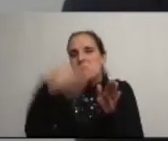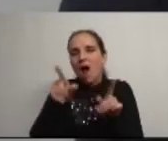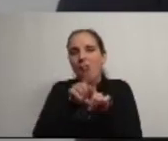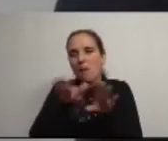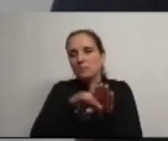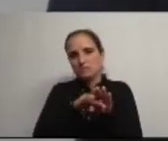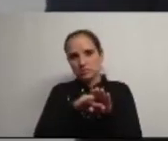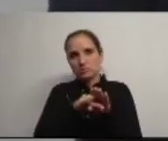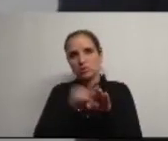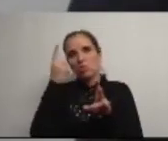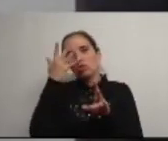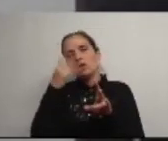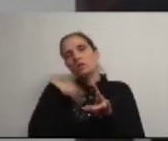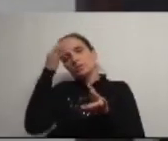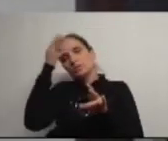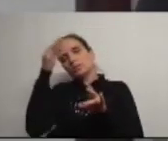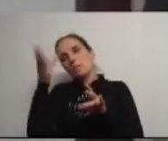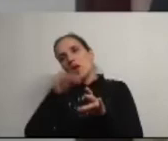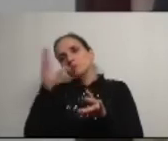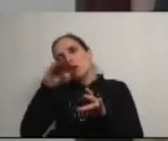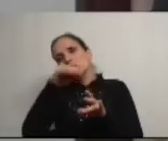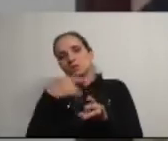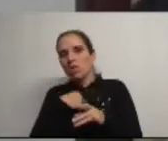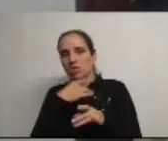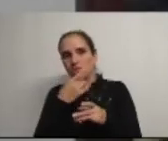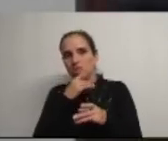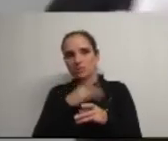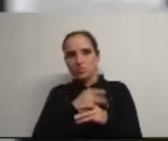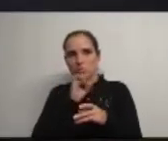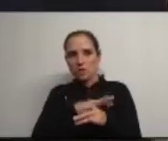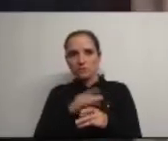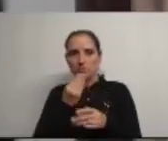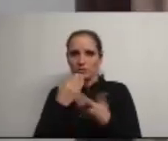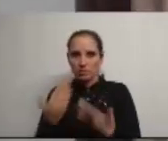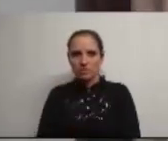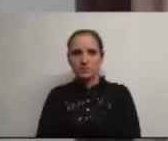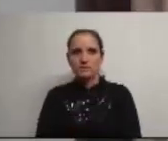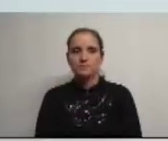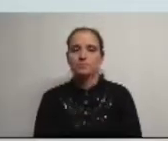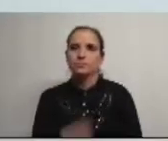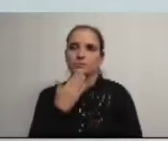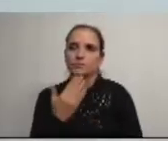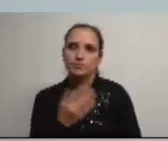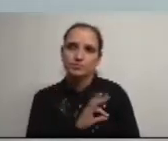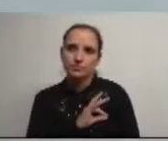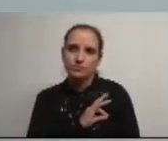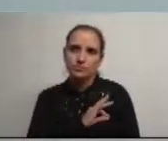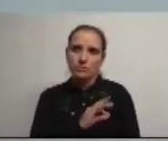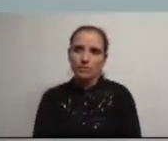um dia nos cansemos de fazer parte de mais do mesmo Muito obrigado Sr. Presidente Muito obrigado Sr.